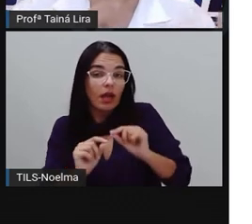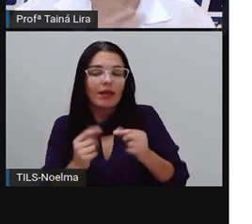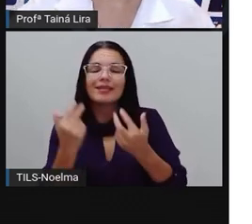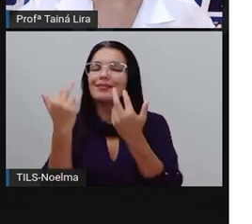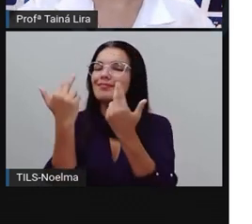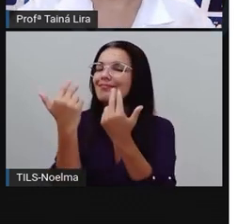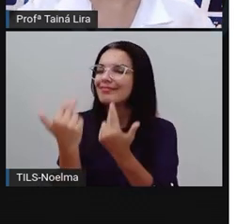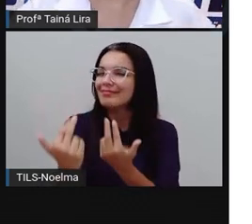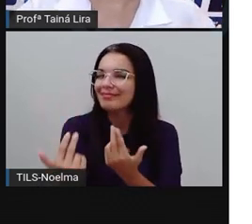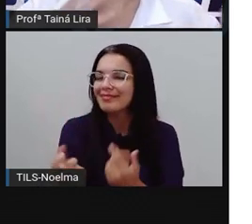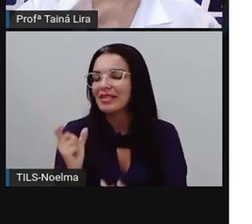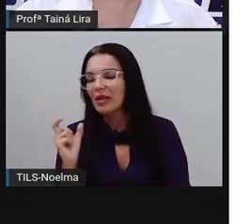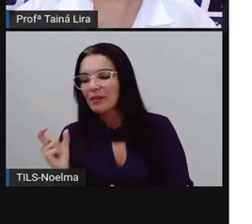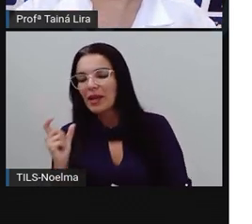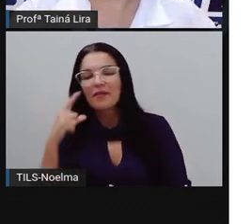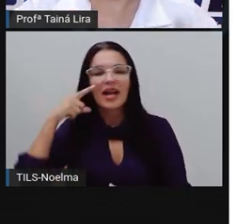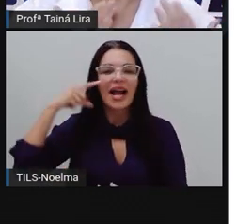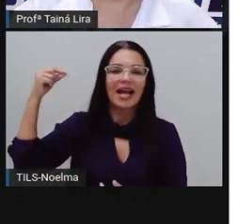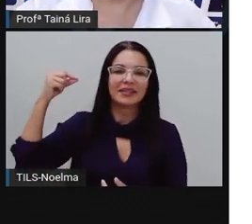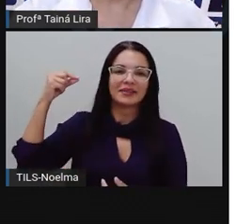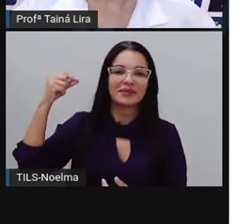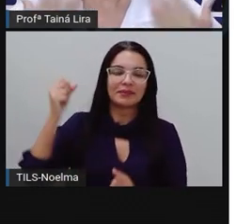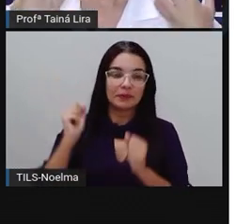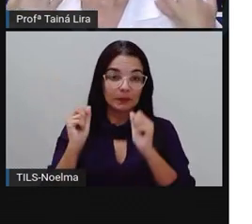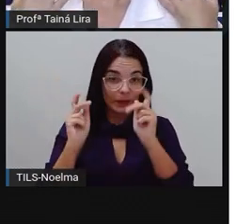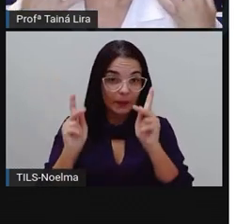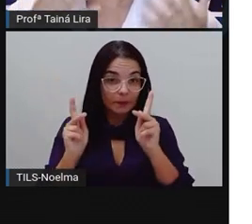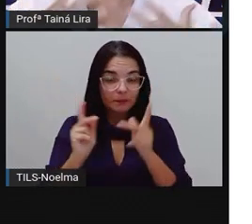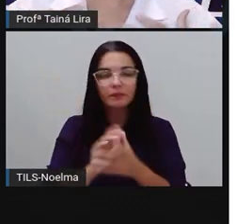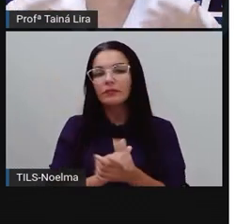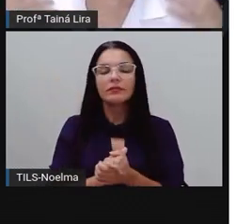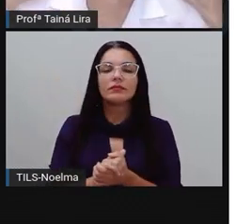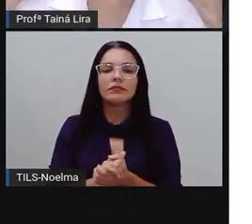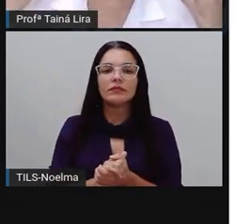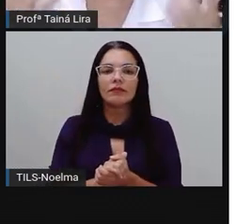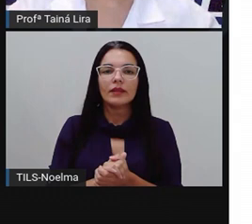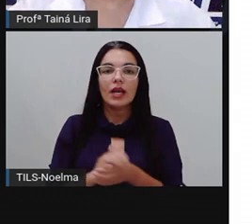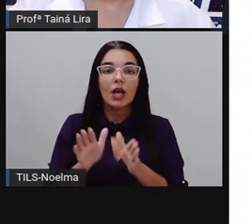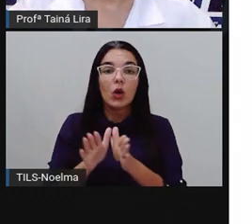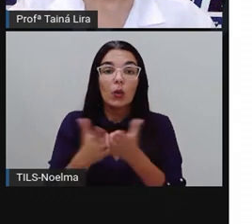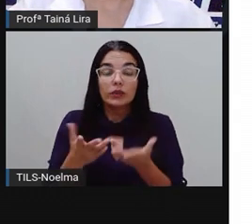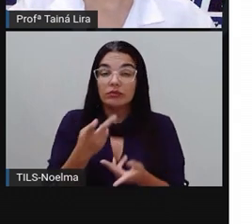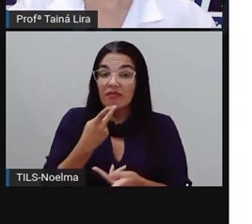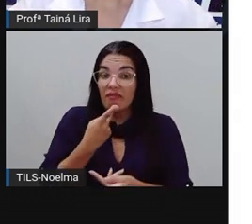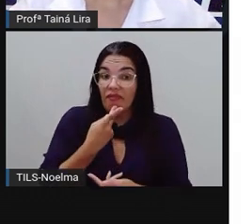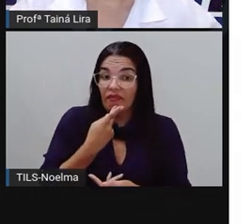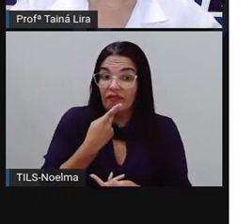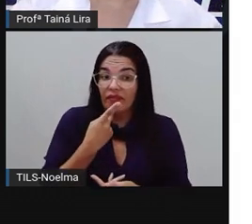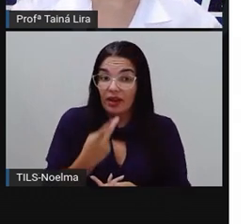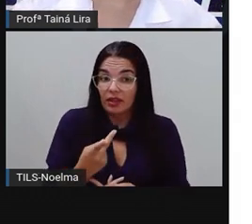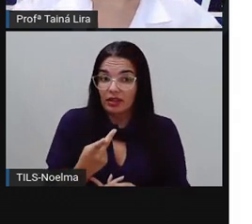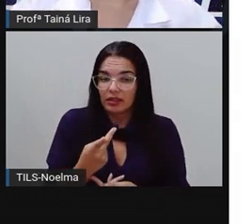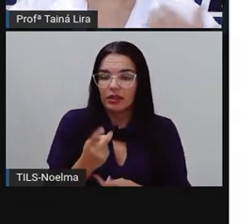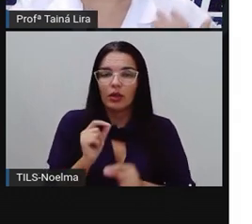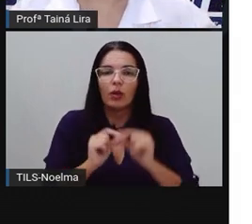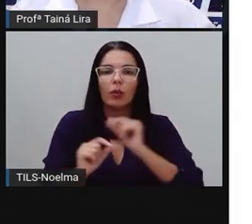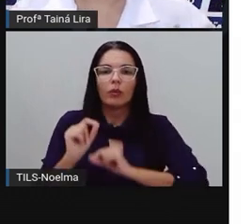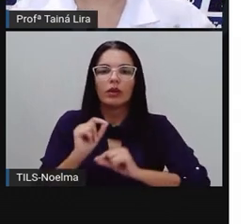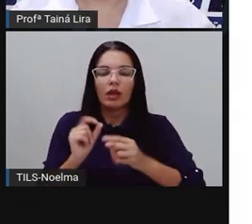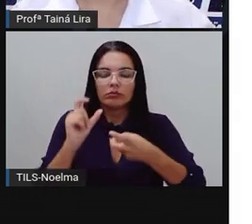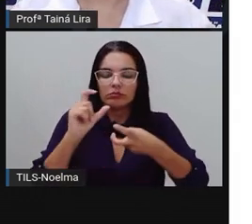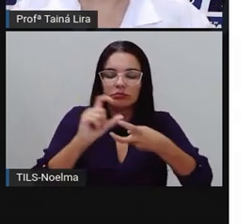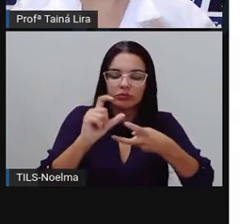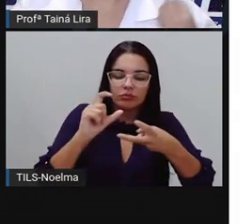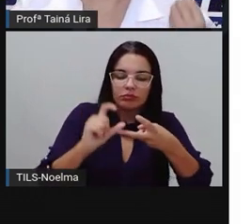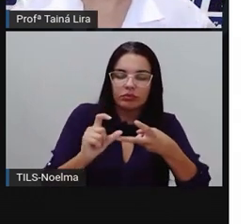mesma situação lá da palavra gato, tá bom? Quando eu falo, essa sílaba